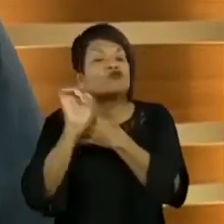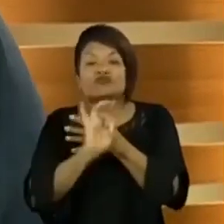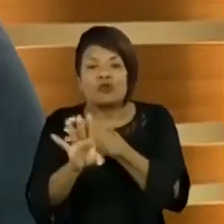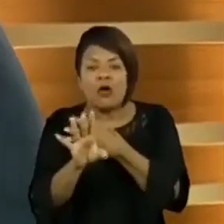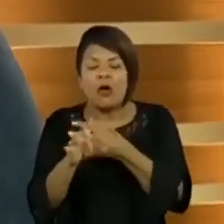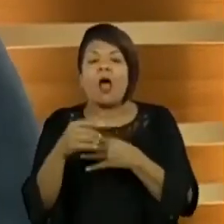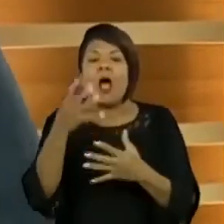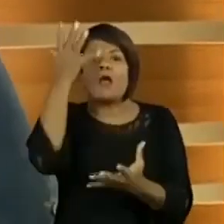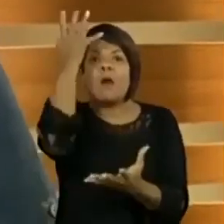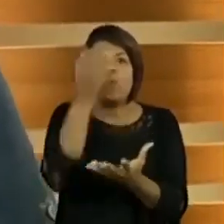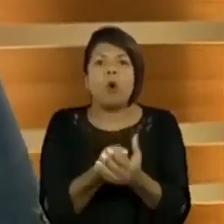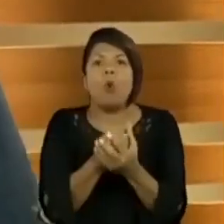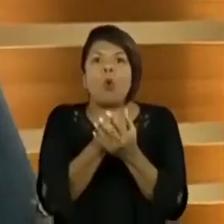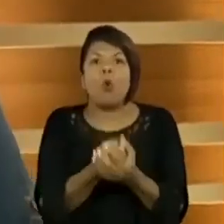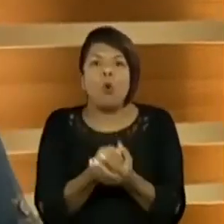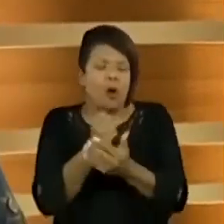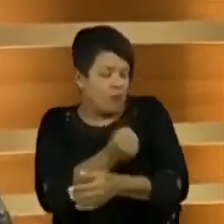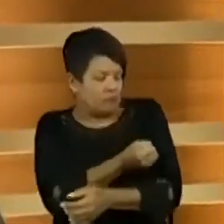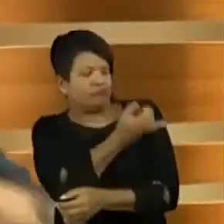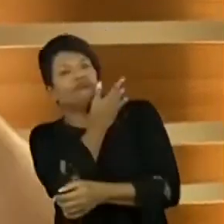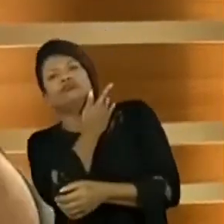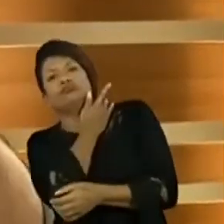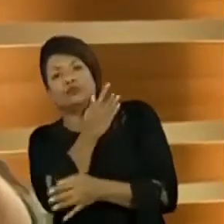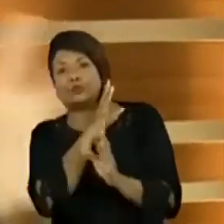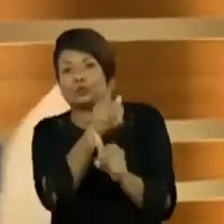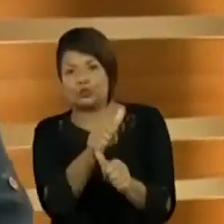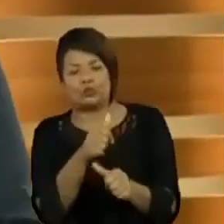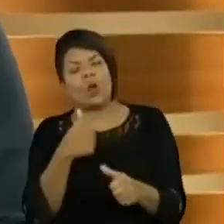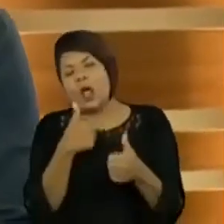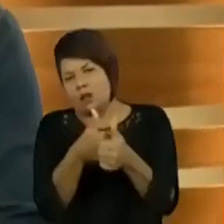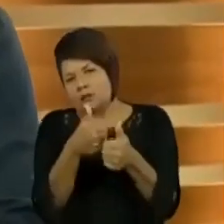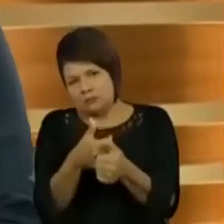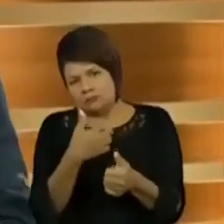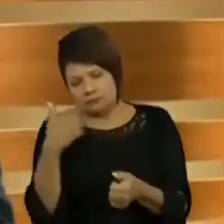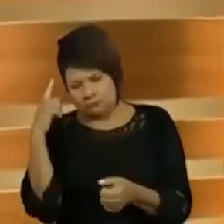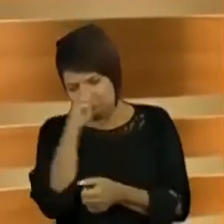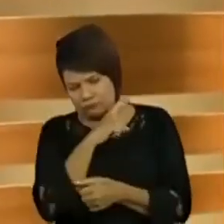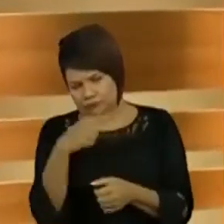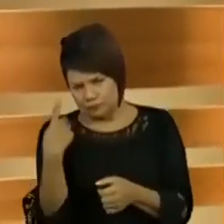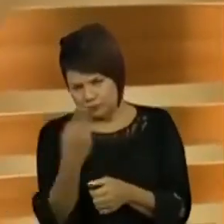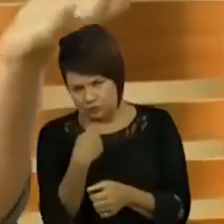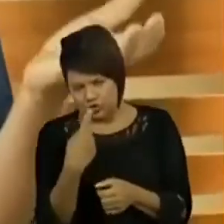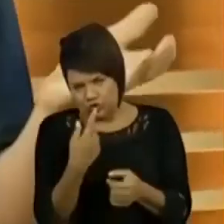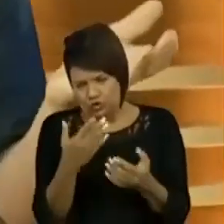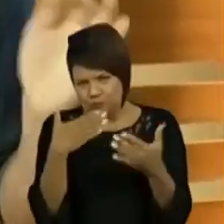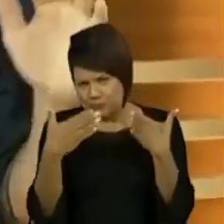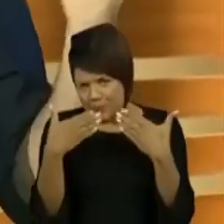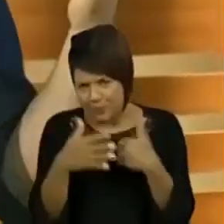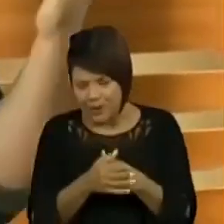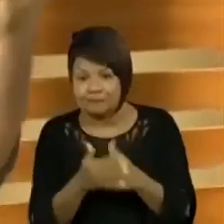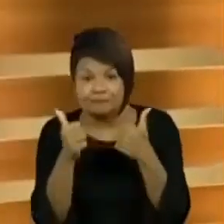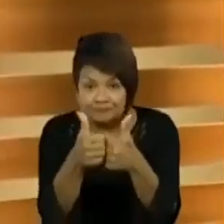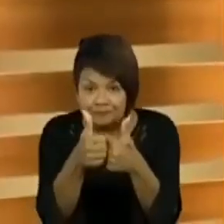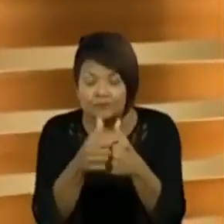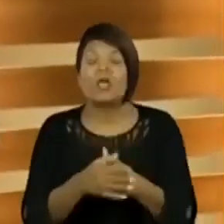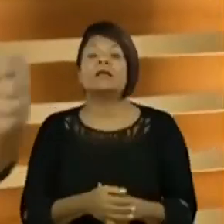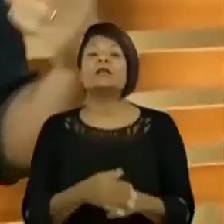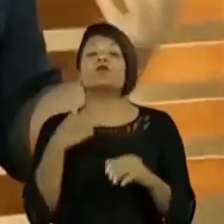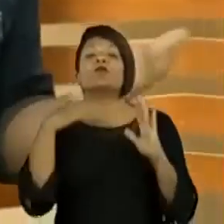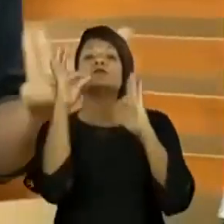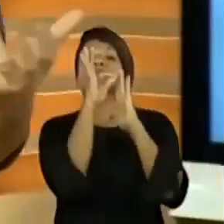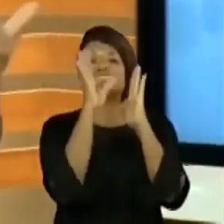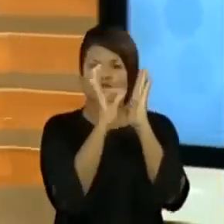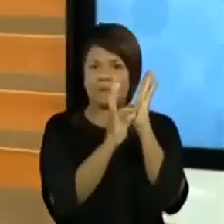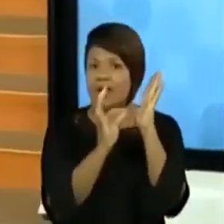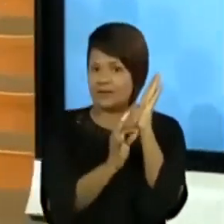e aí não dá para acompanhar esse rolê. Beleza? Bom, galera, antes de começarmos a aula, vamos fazer aquele de praxe. Fazer a chamada.